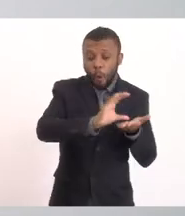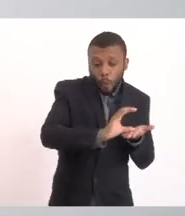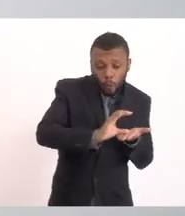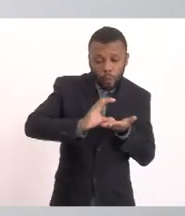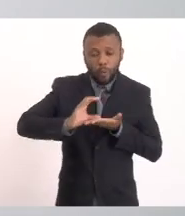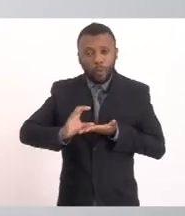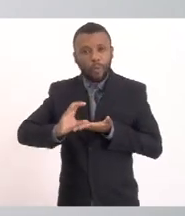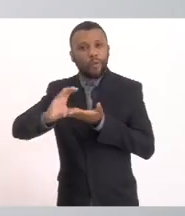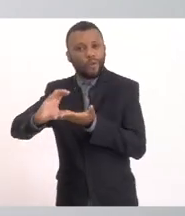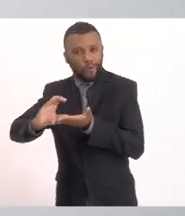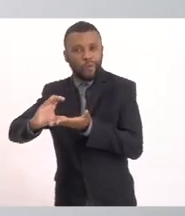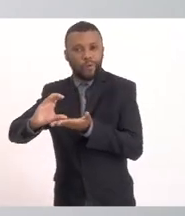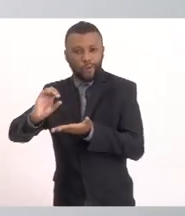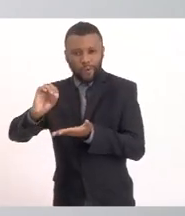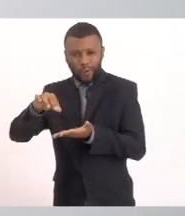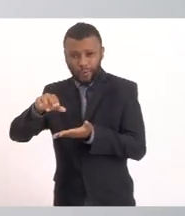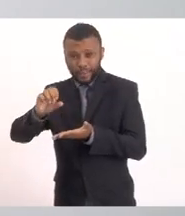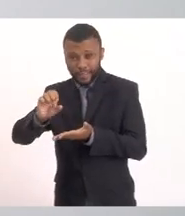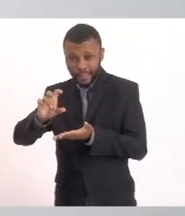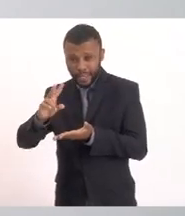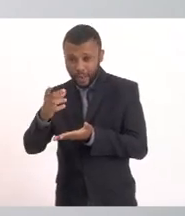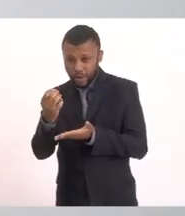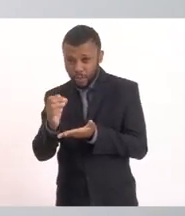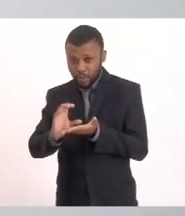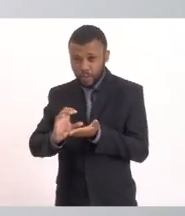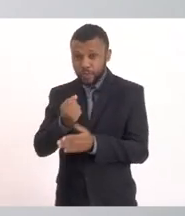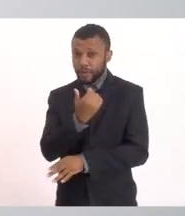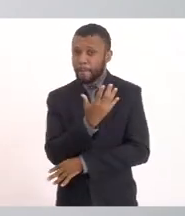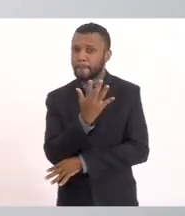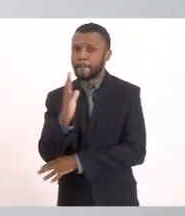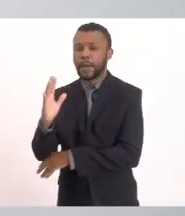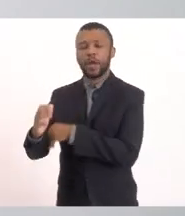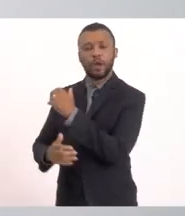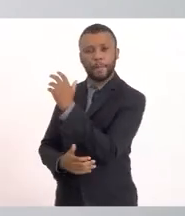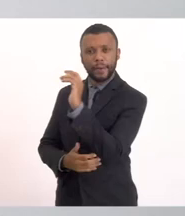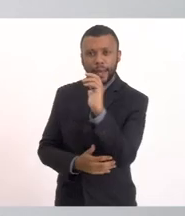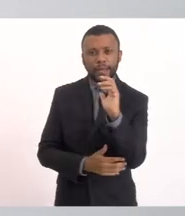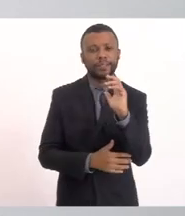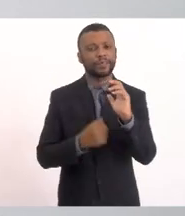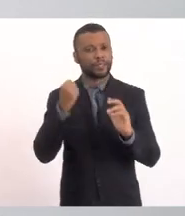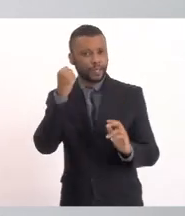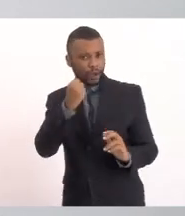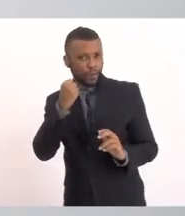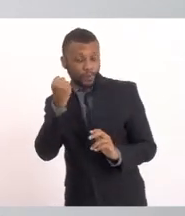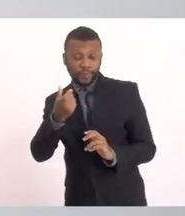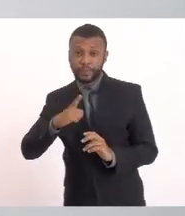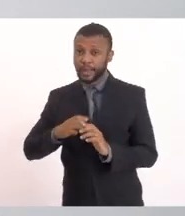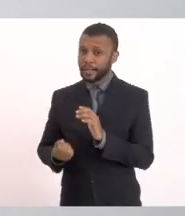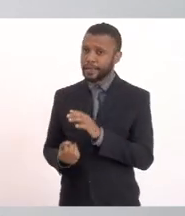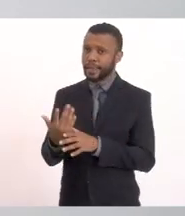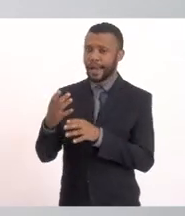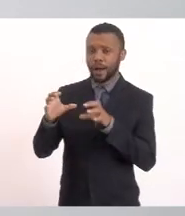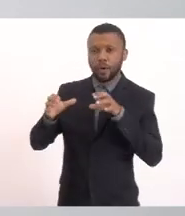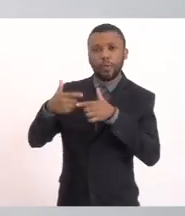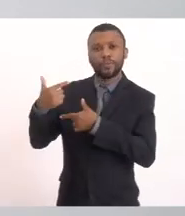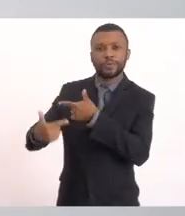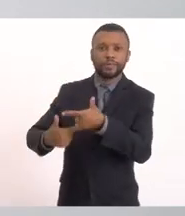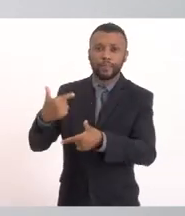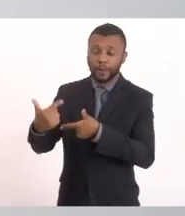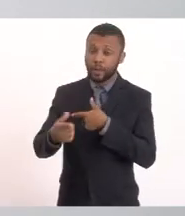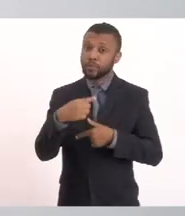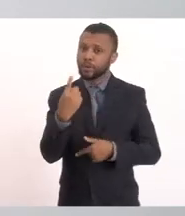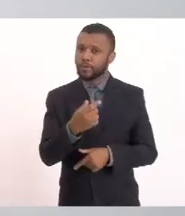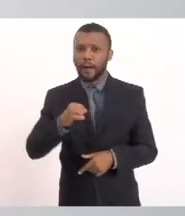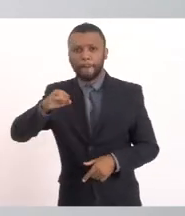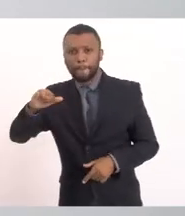Saquarema Ter condições de trabalho Que não está tendo Conselho de Saquarema Isso aqui é uma denúncia Que